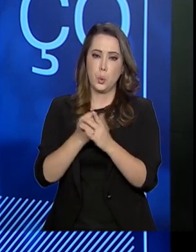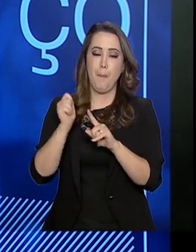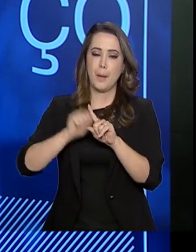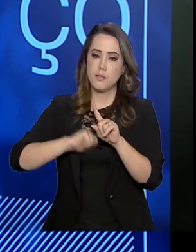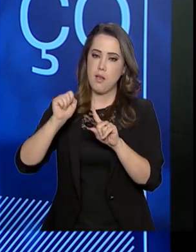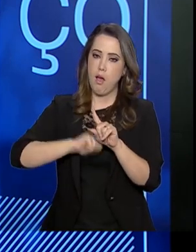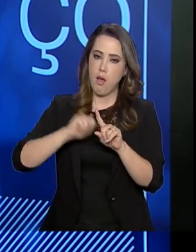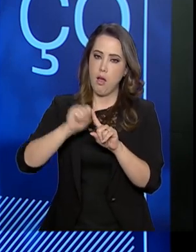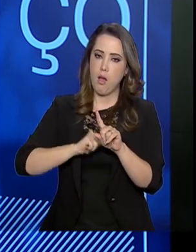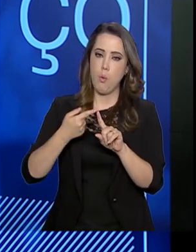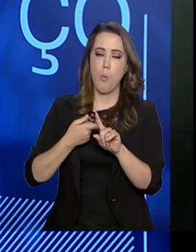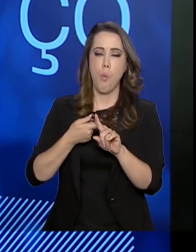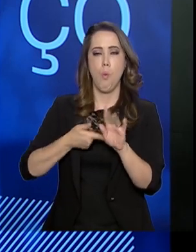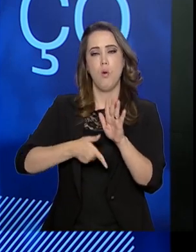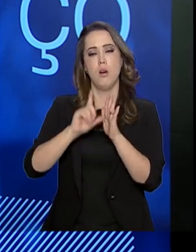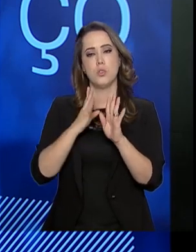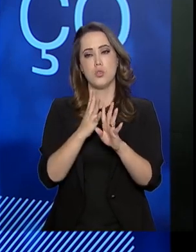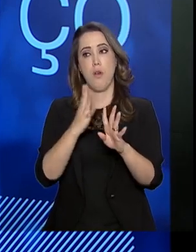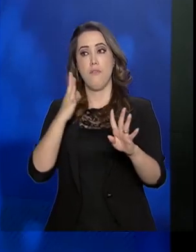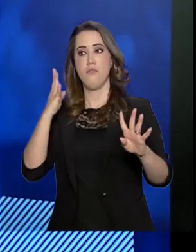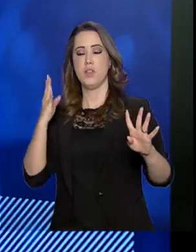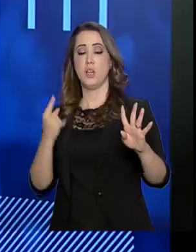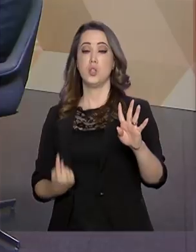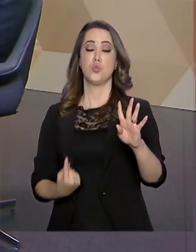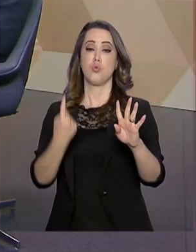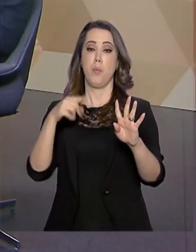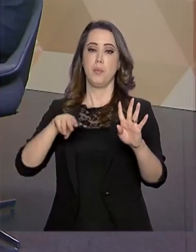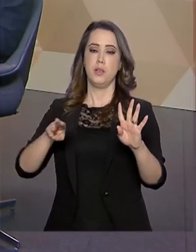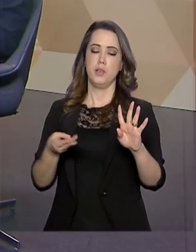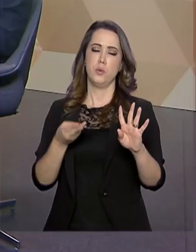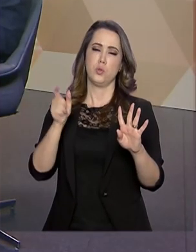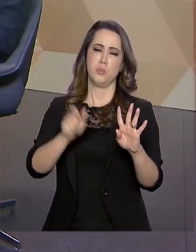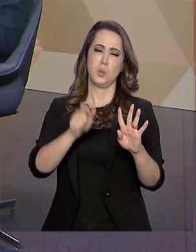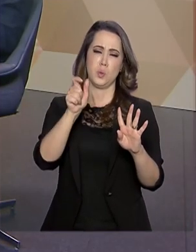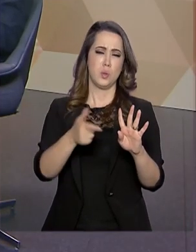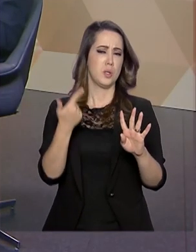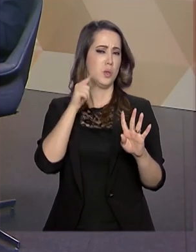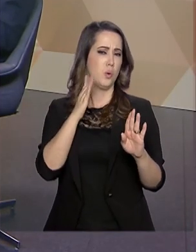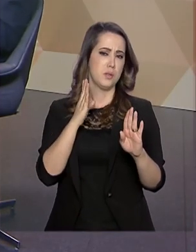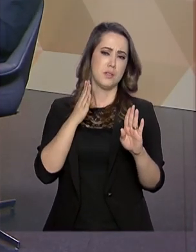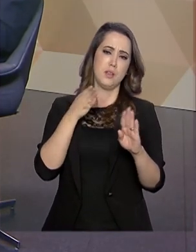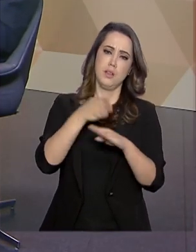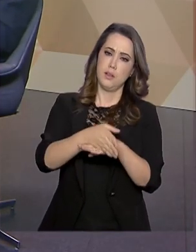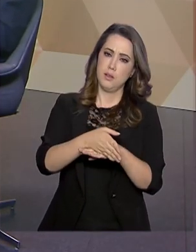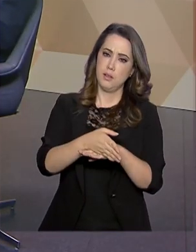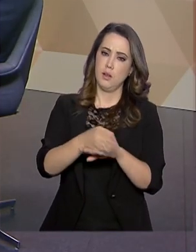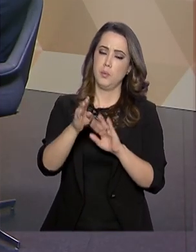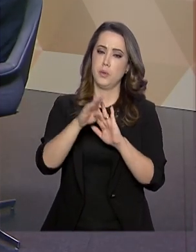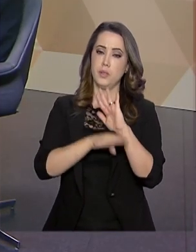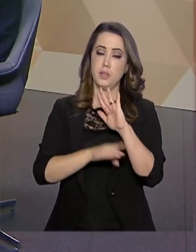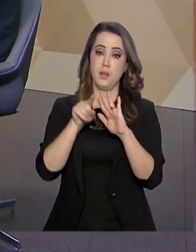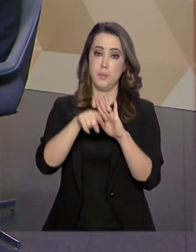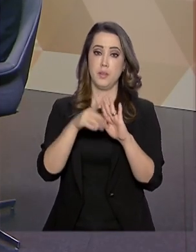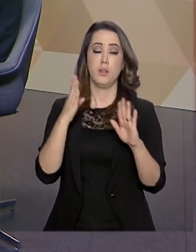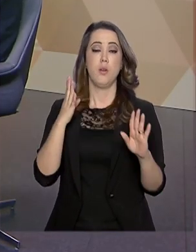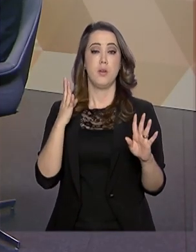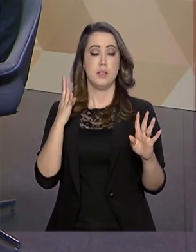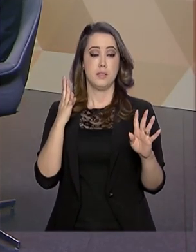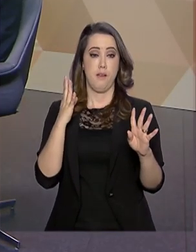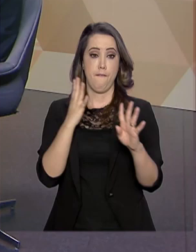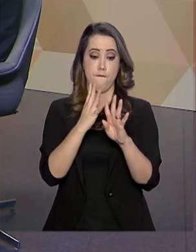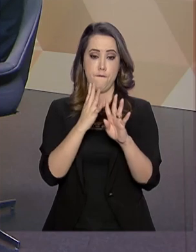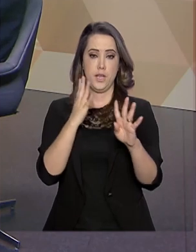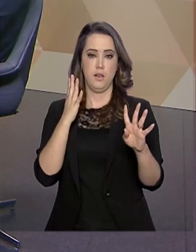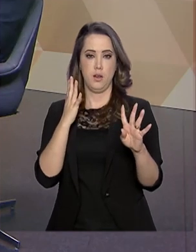havia uma fila de 1 milhão e 600 mil pessoas que não conseguiam acessar ao programa. Essa fila foi zerada